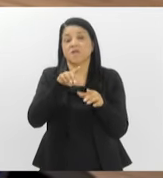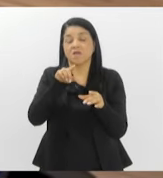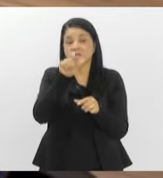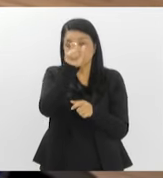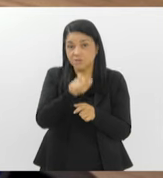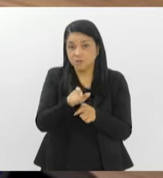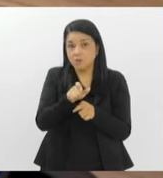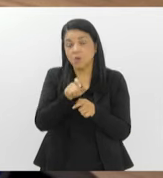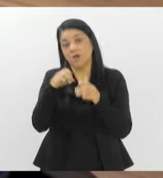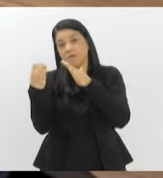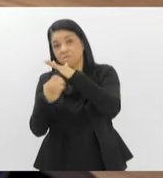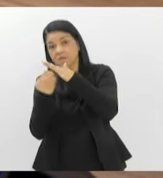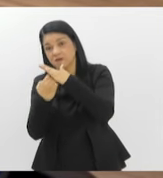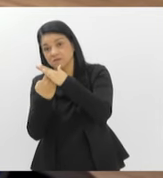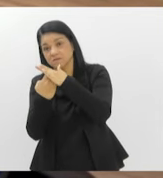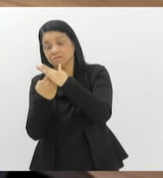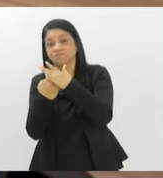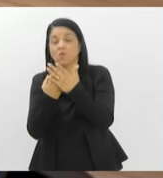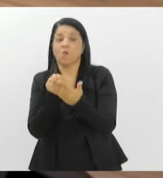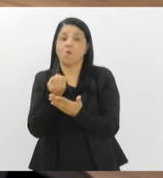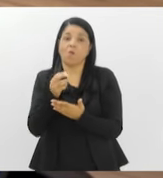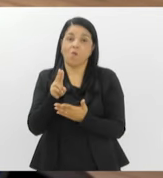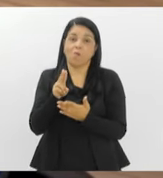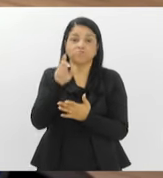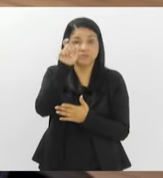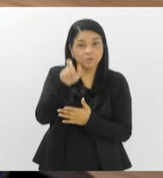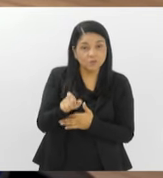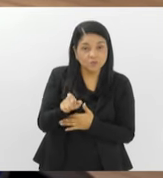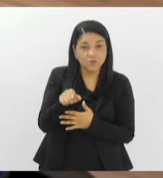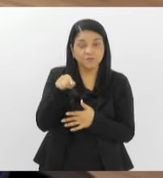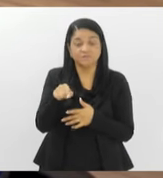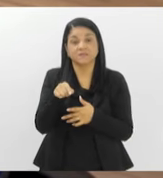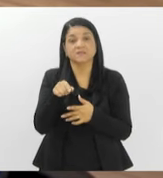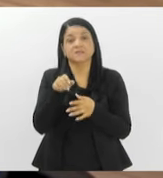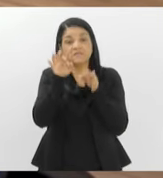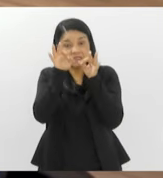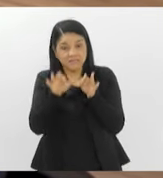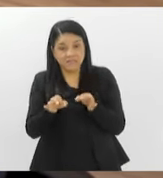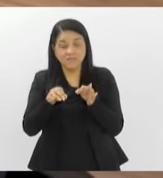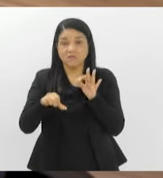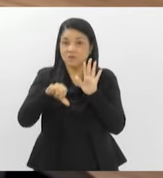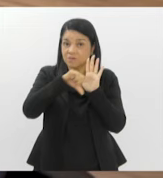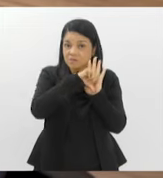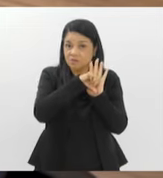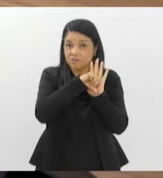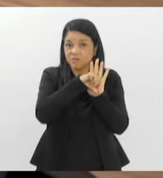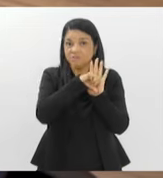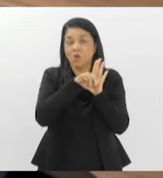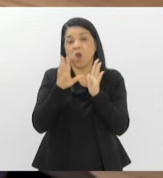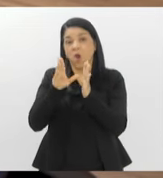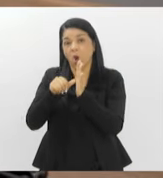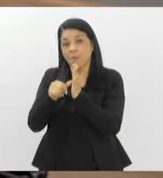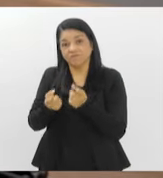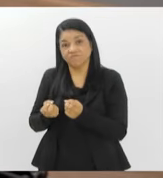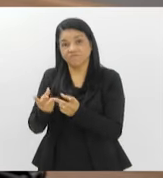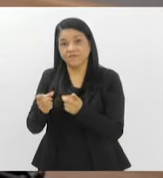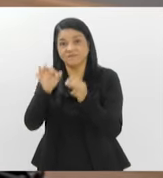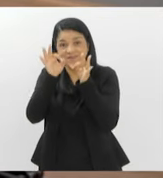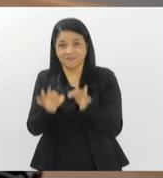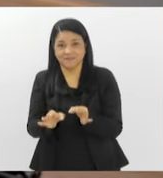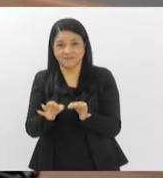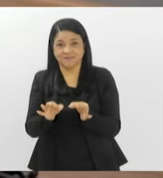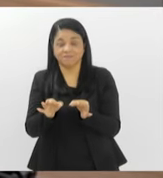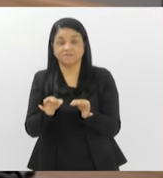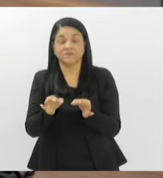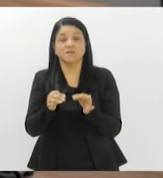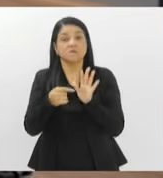seja empresa ou seja pessoa física. O criminoso tem a certeza que o que ele roubou terá um destino final. É